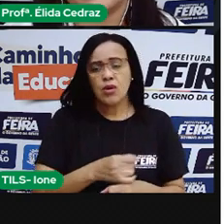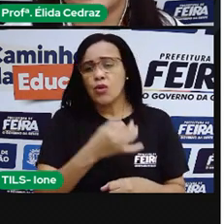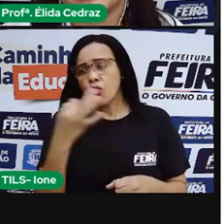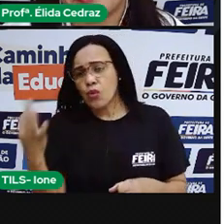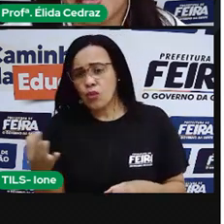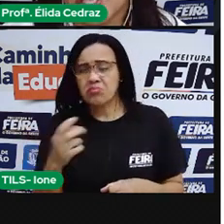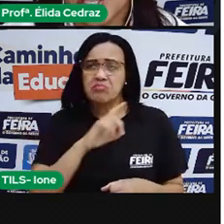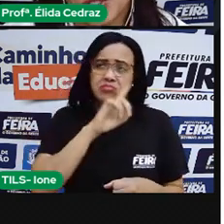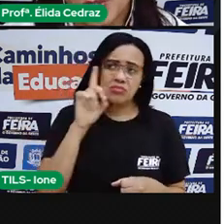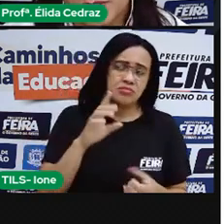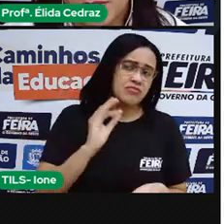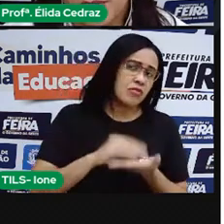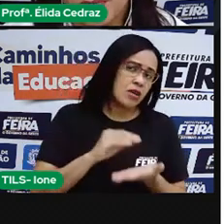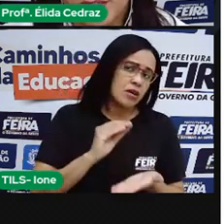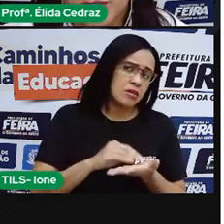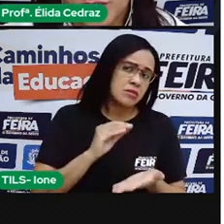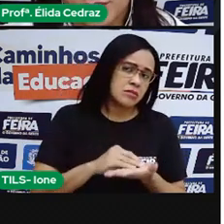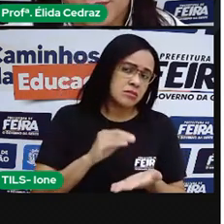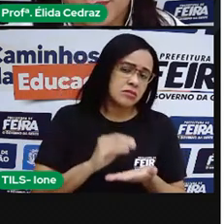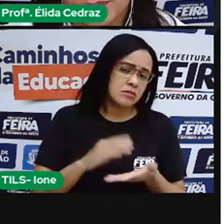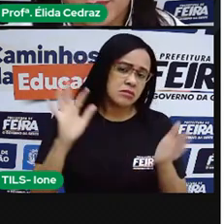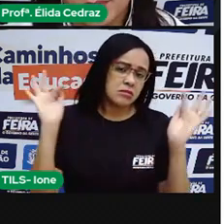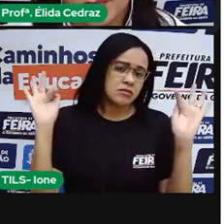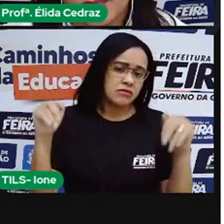primeiro semestre de 2020?